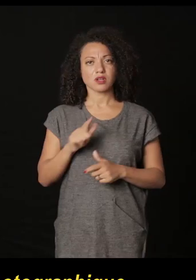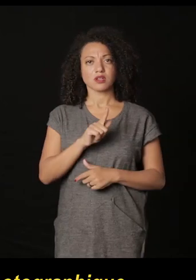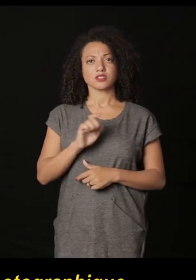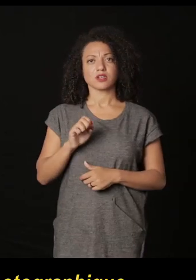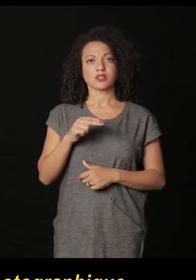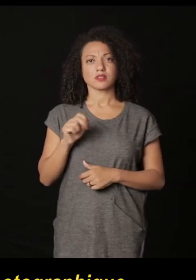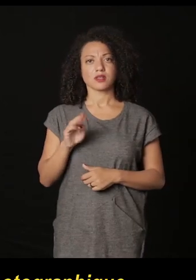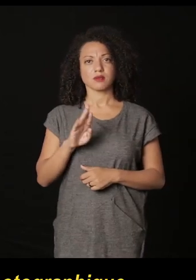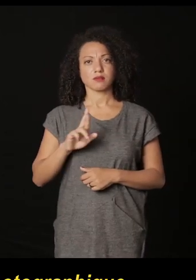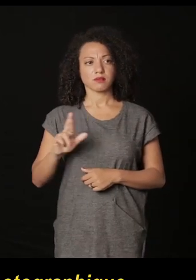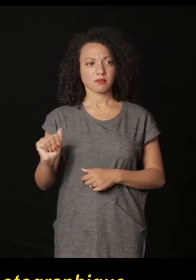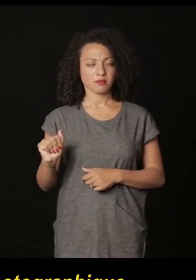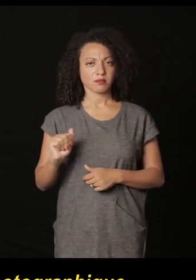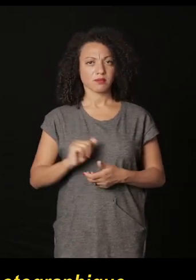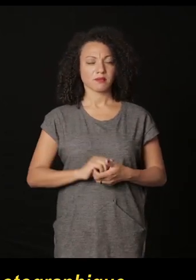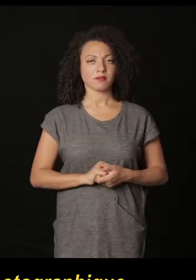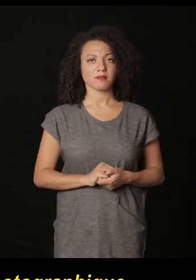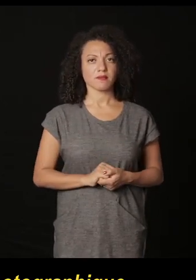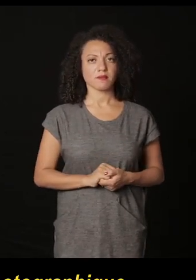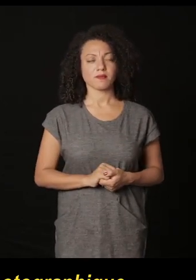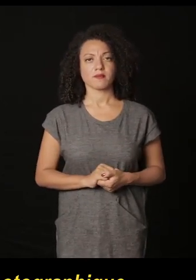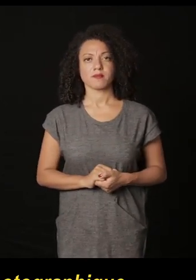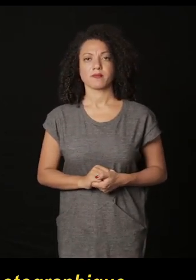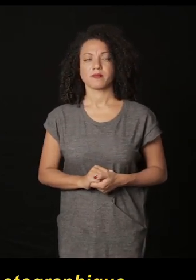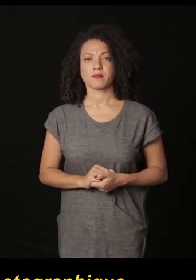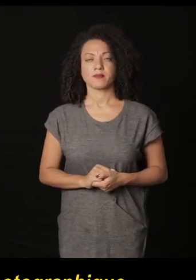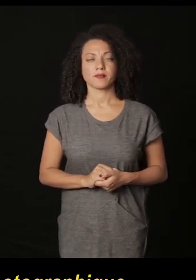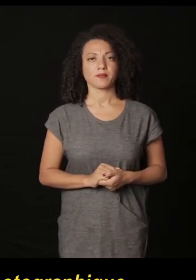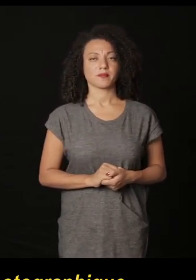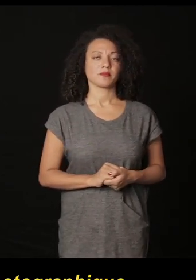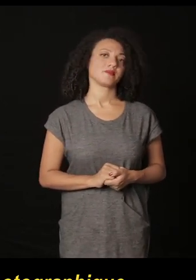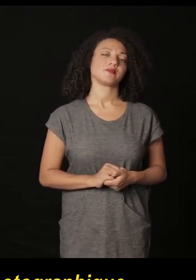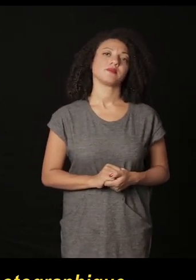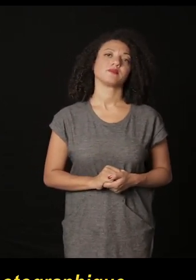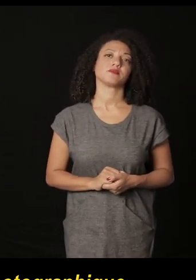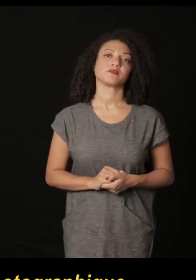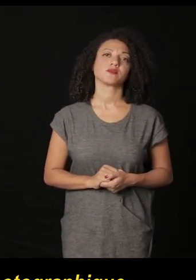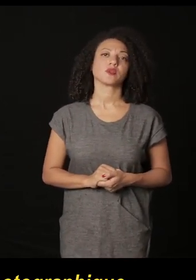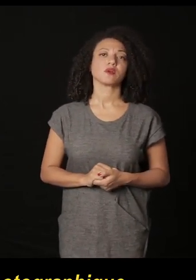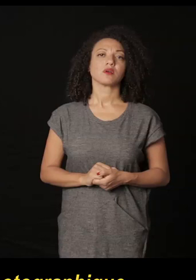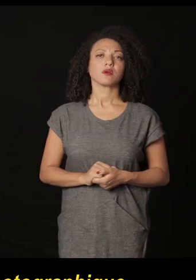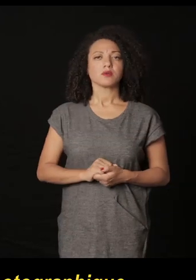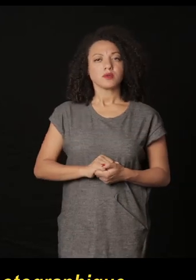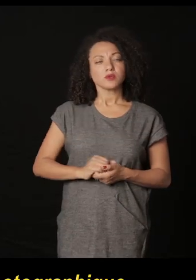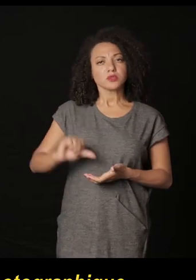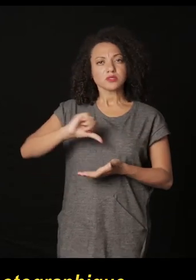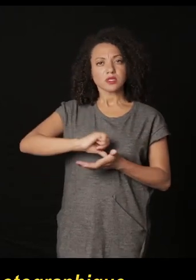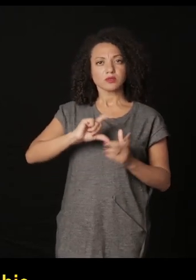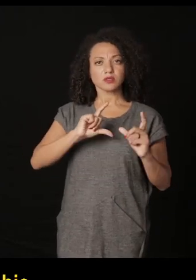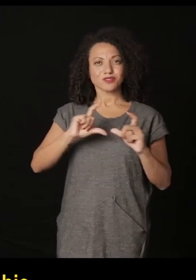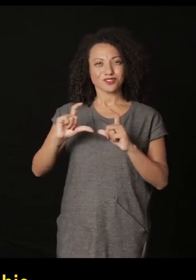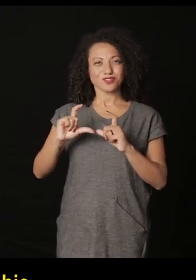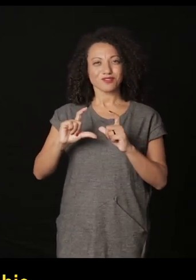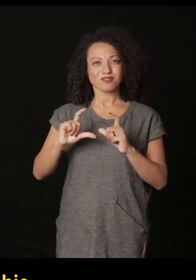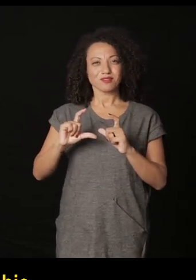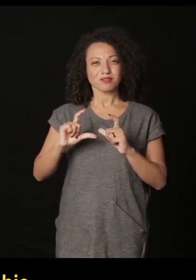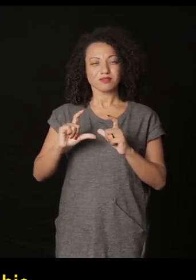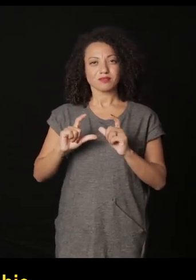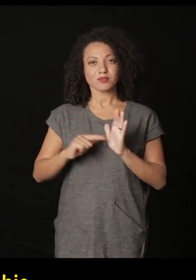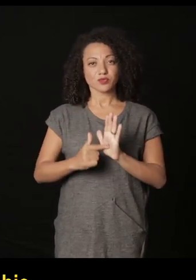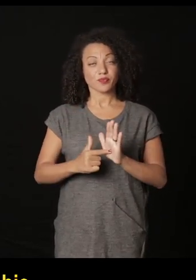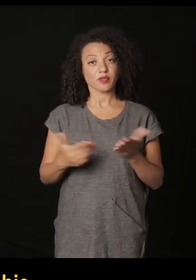foi mostrada em 2010 em Ginebra no centro da